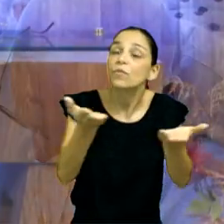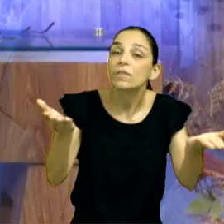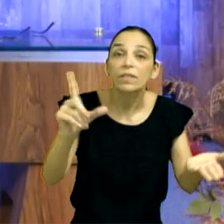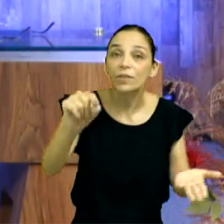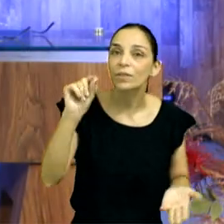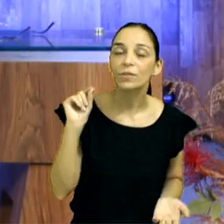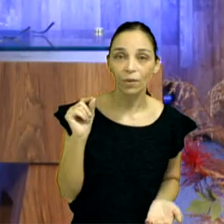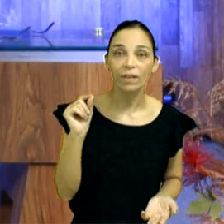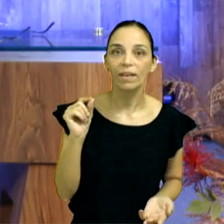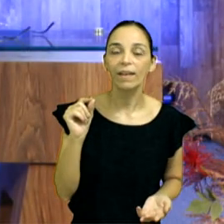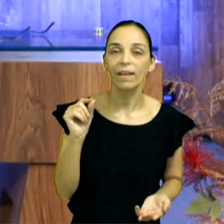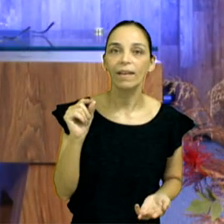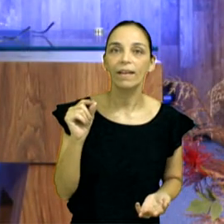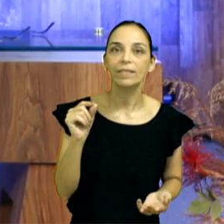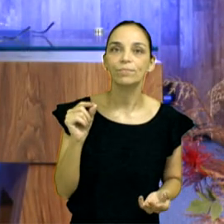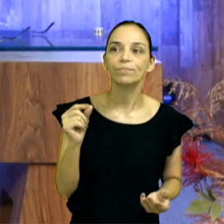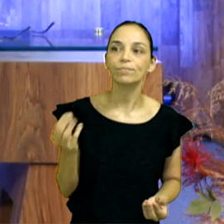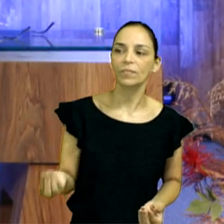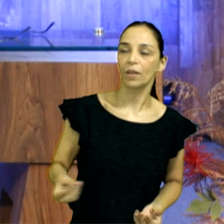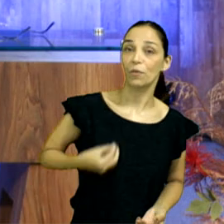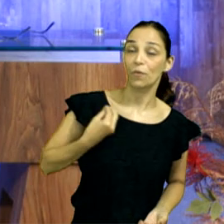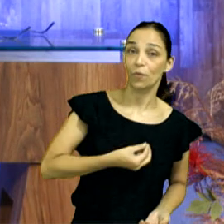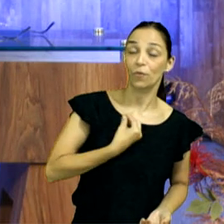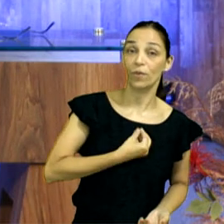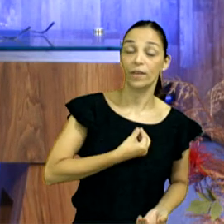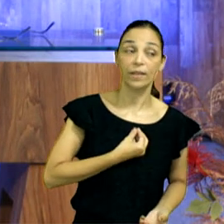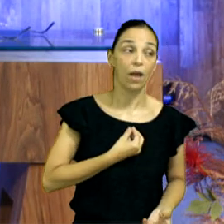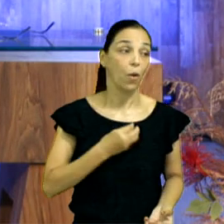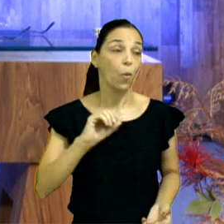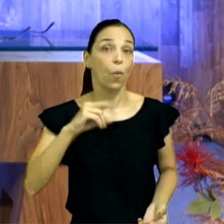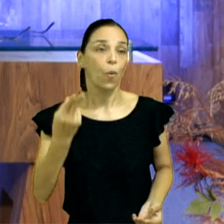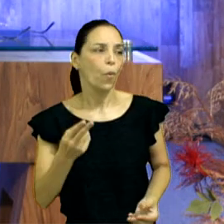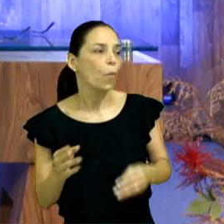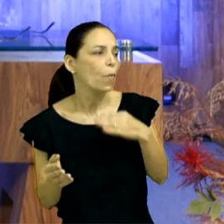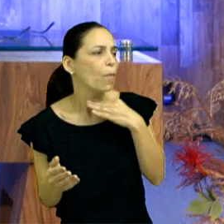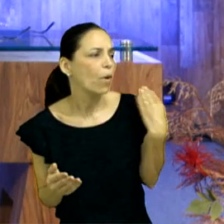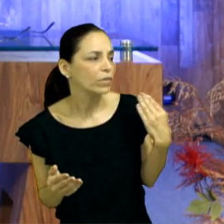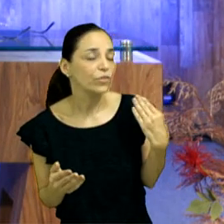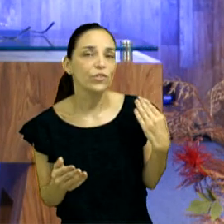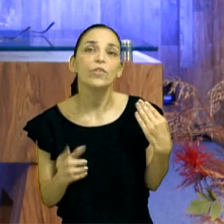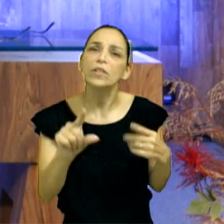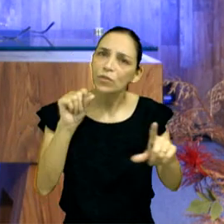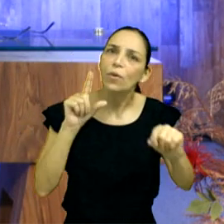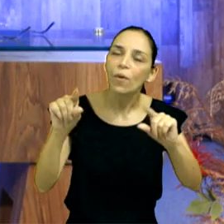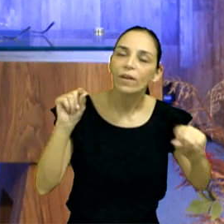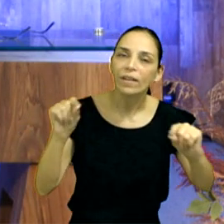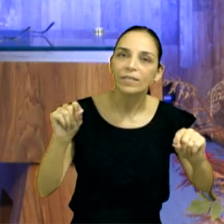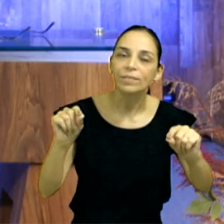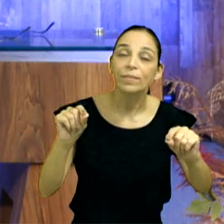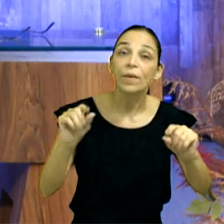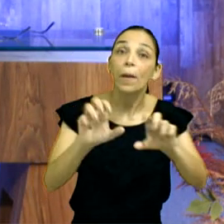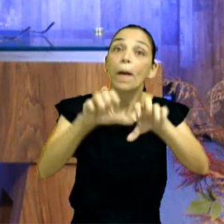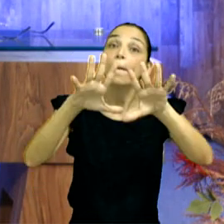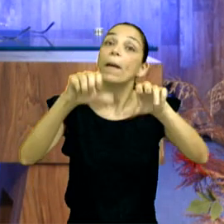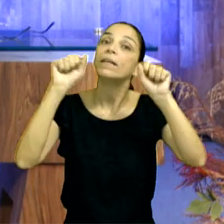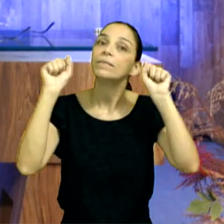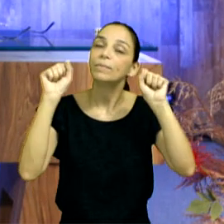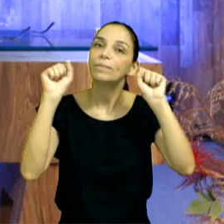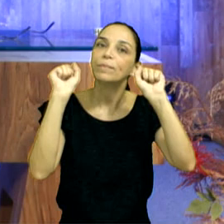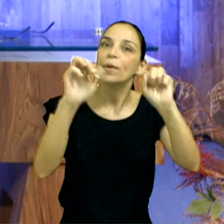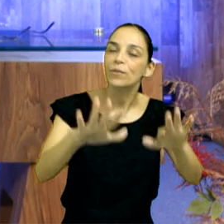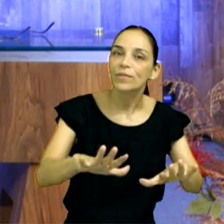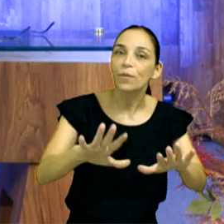escolherem entre a vida e a morte, entre a bênção e a maldição. Escolham a vida,